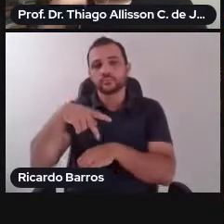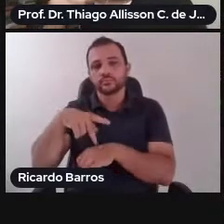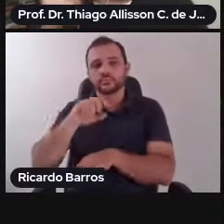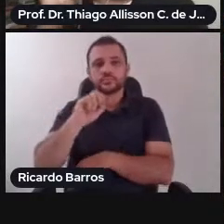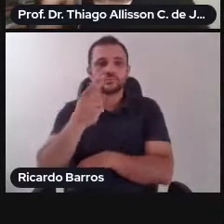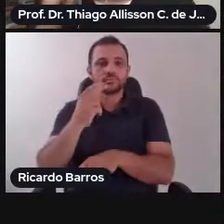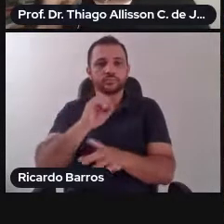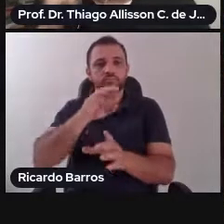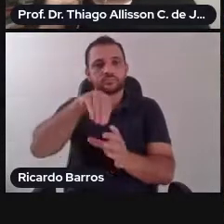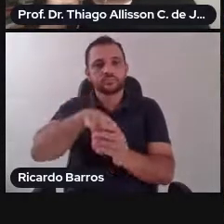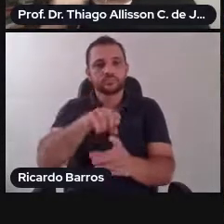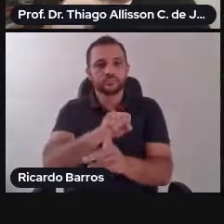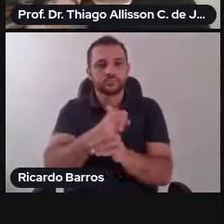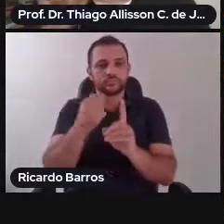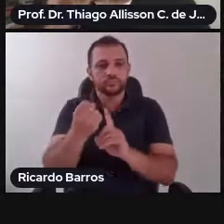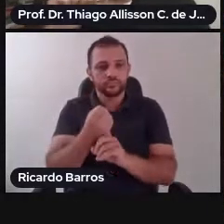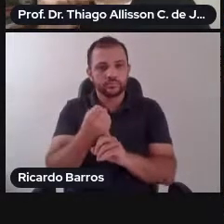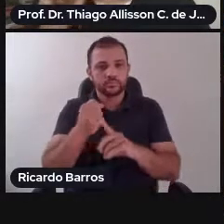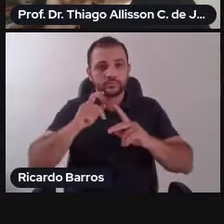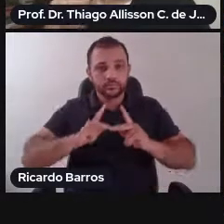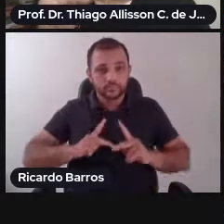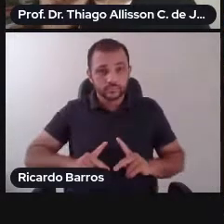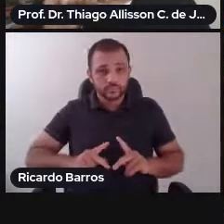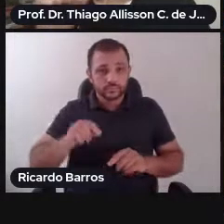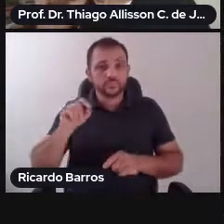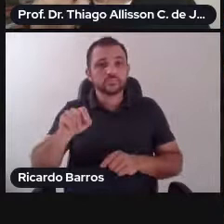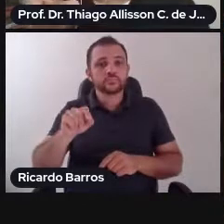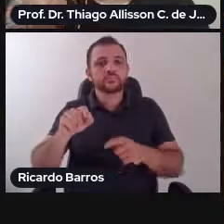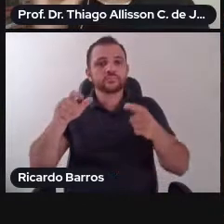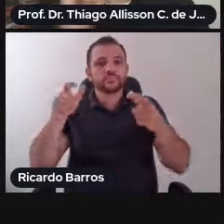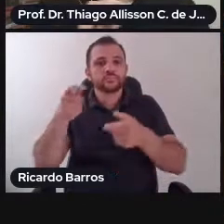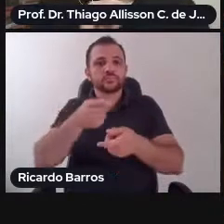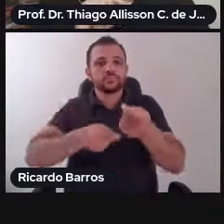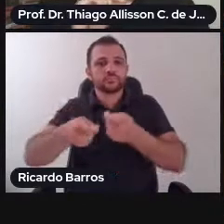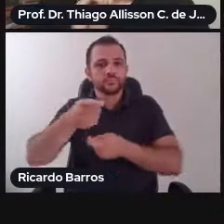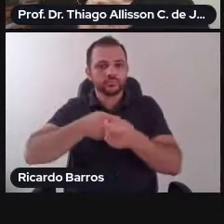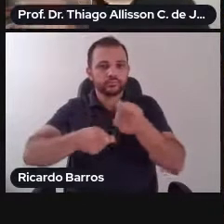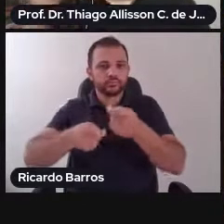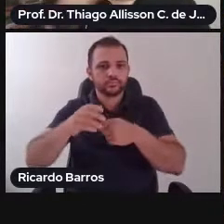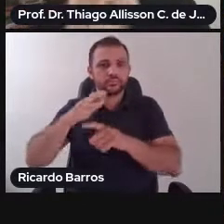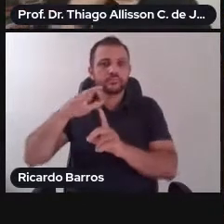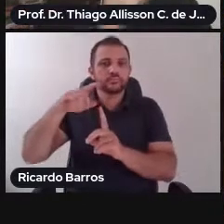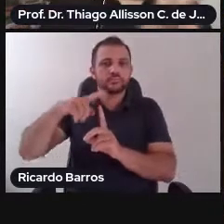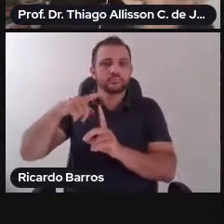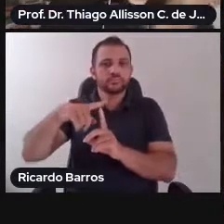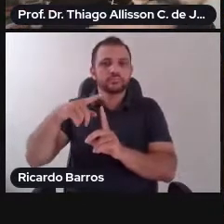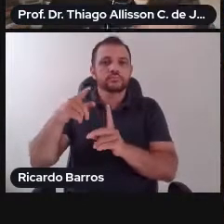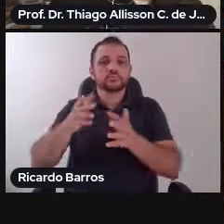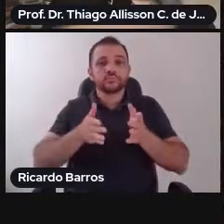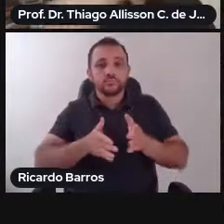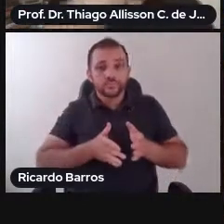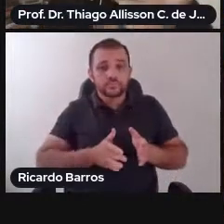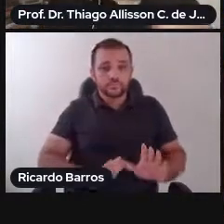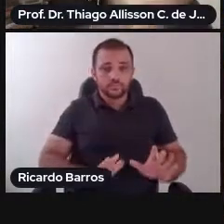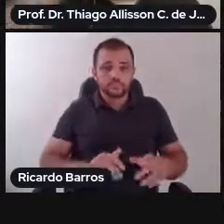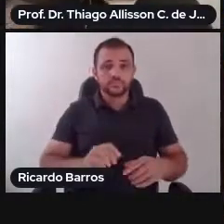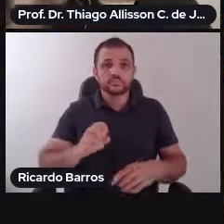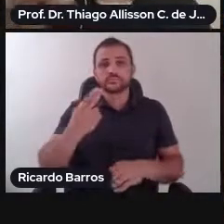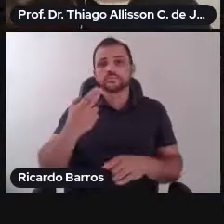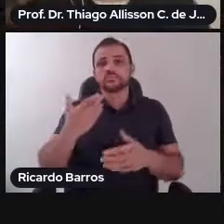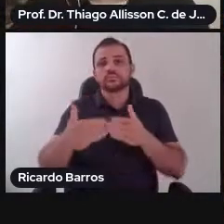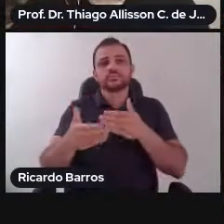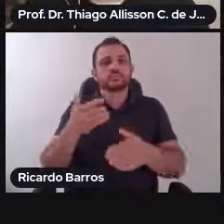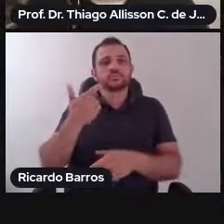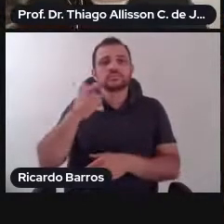econômica, nascimento ou qualquer outra condição social. Esse é o primeiro artigo da Convenção